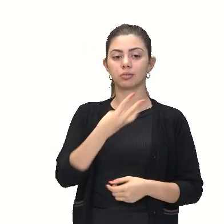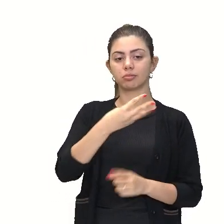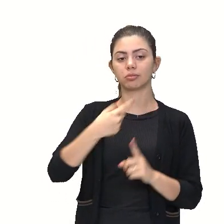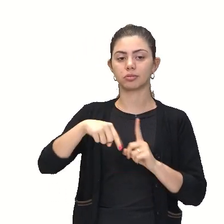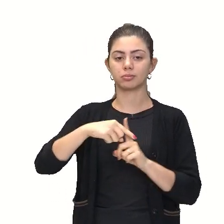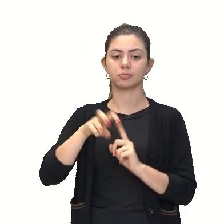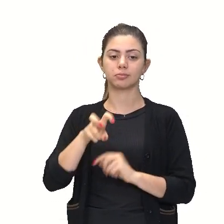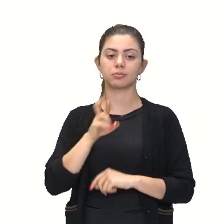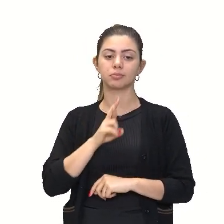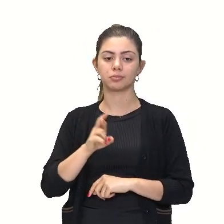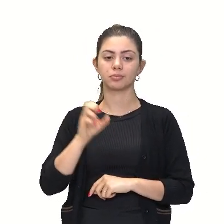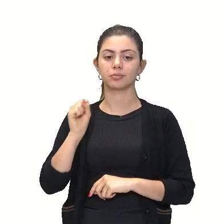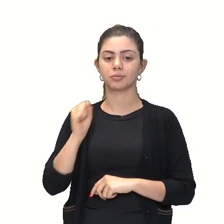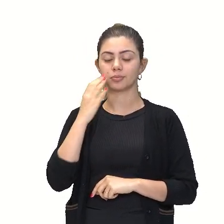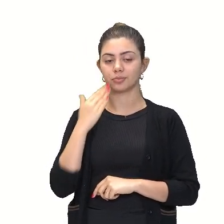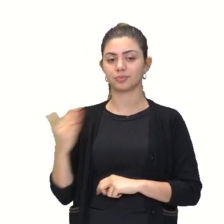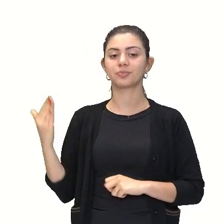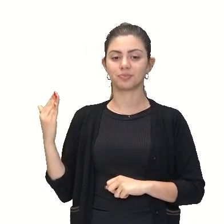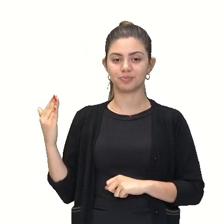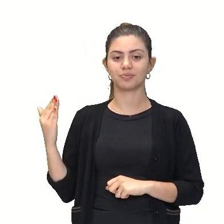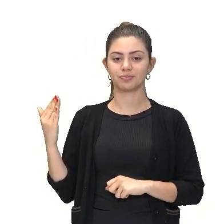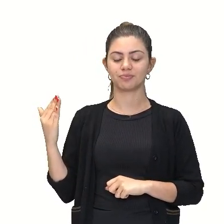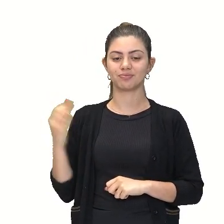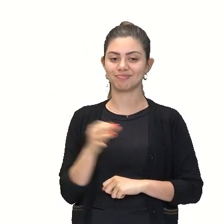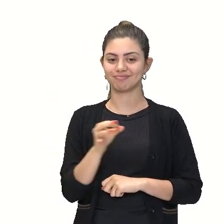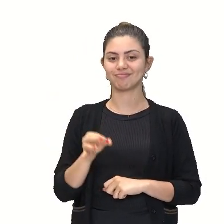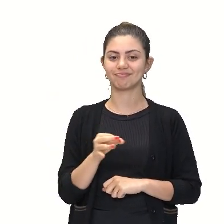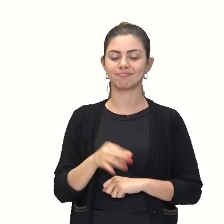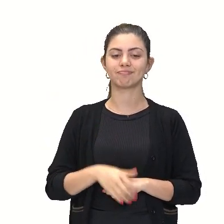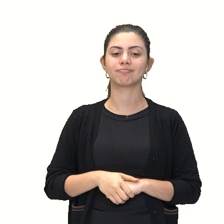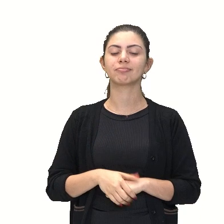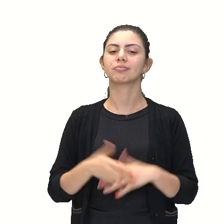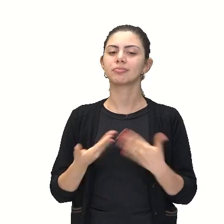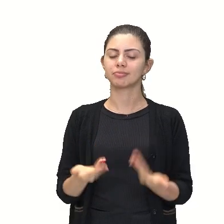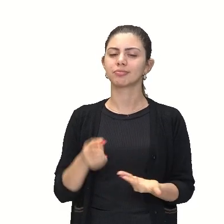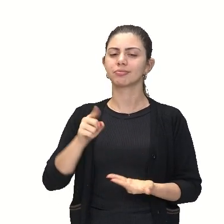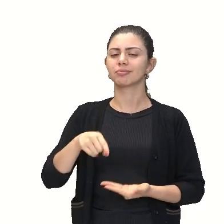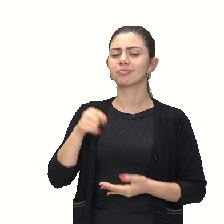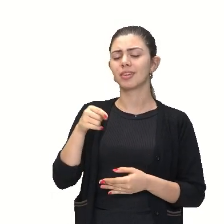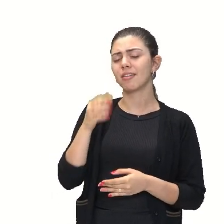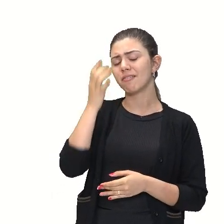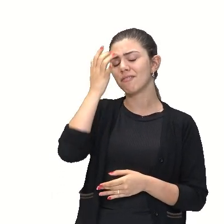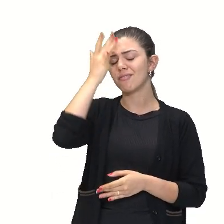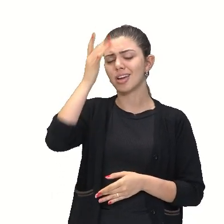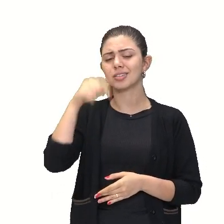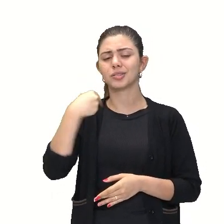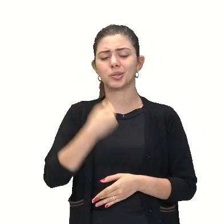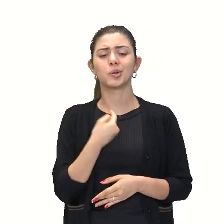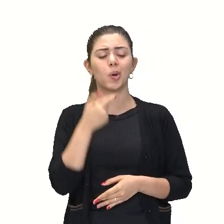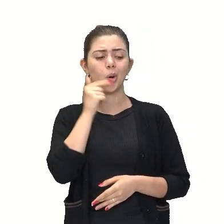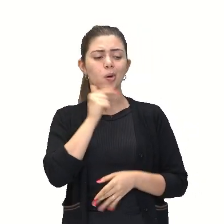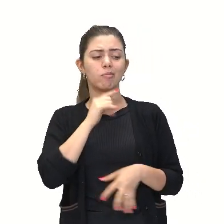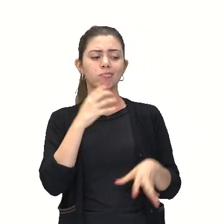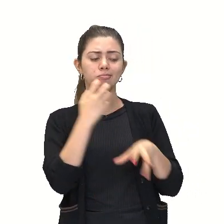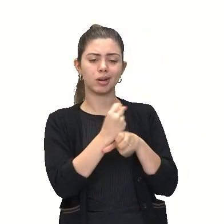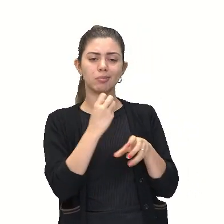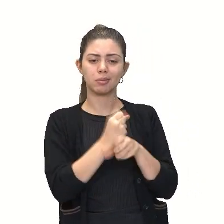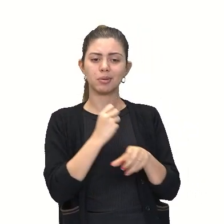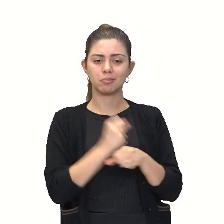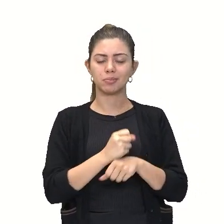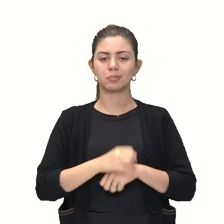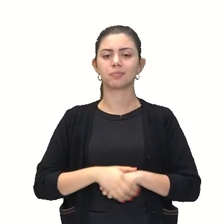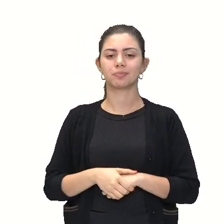mais 5 vai me dar 8. Olha aí. Dessa forma é que nós resolvemos uma